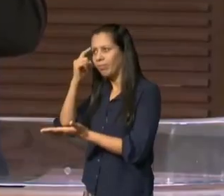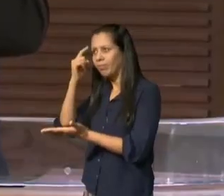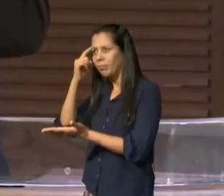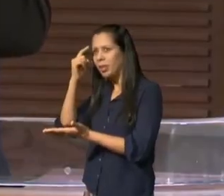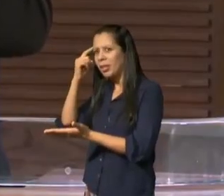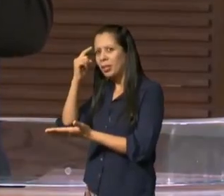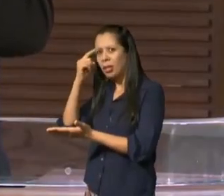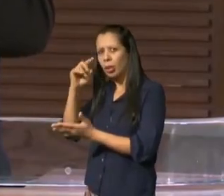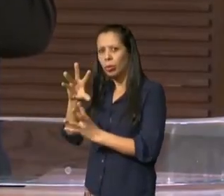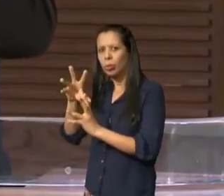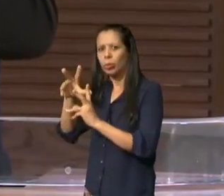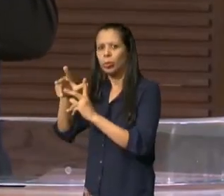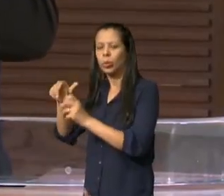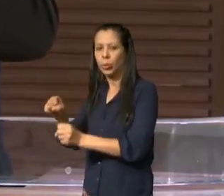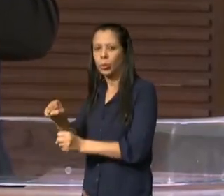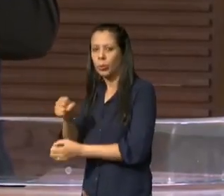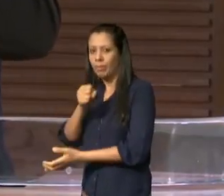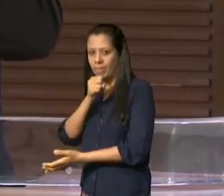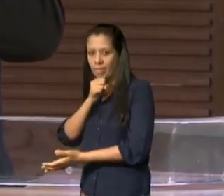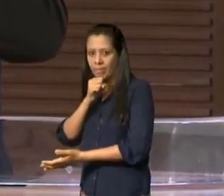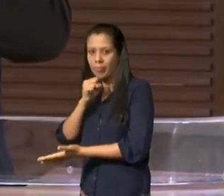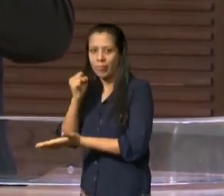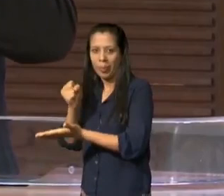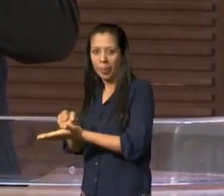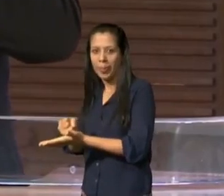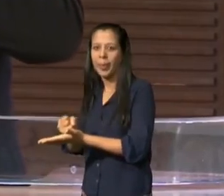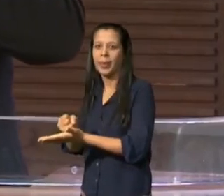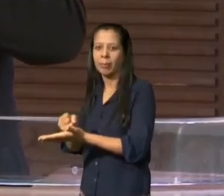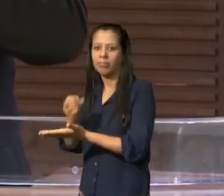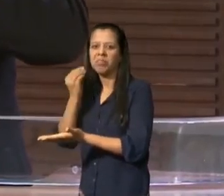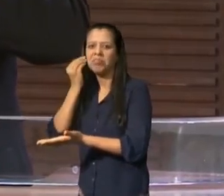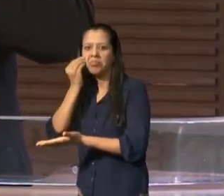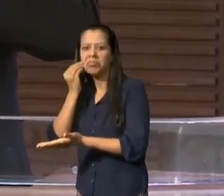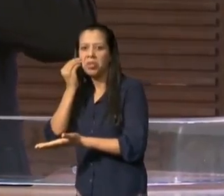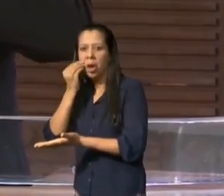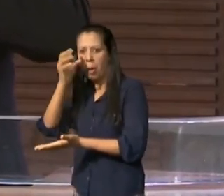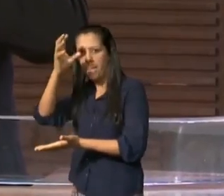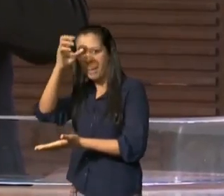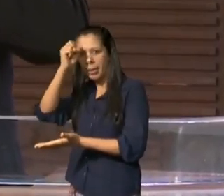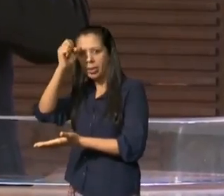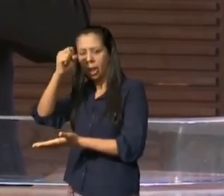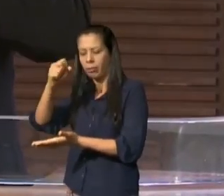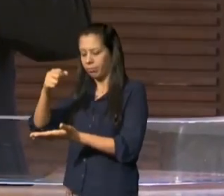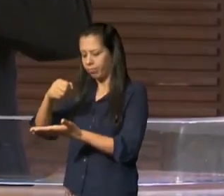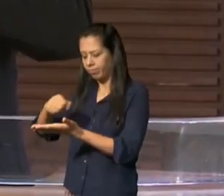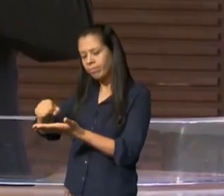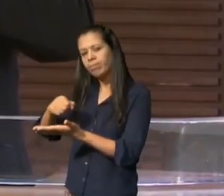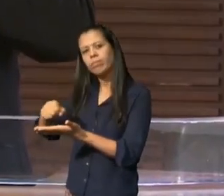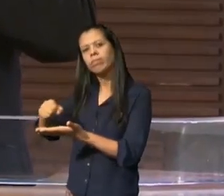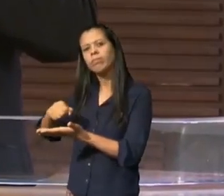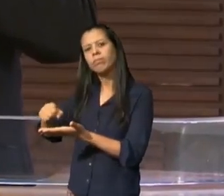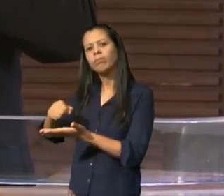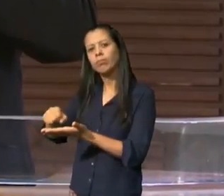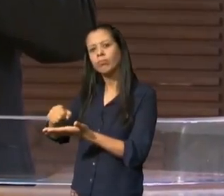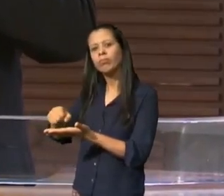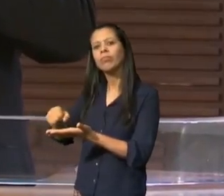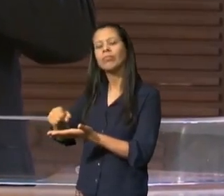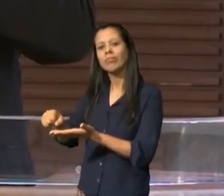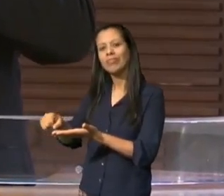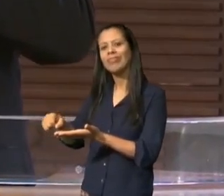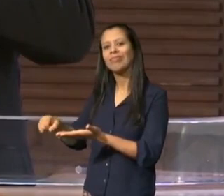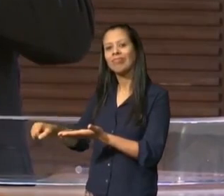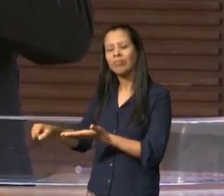e nesta concepção da qual ele fazia parte Paulo procurou